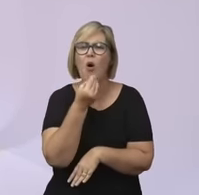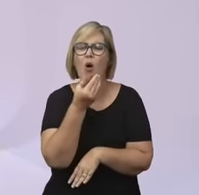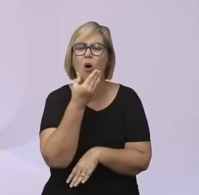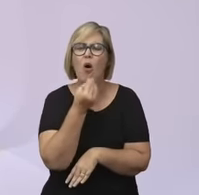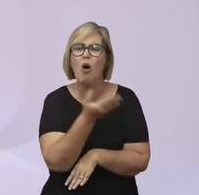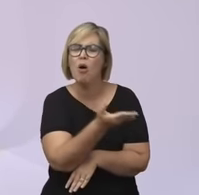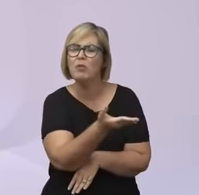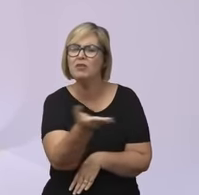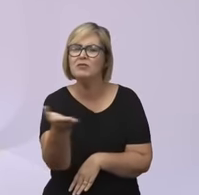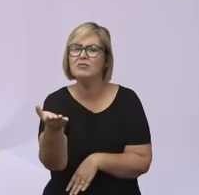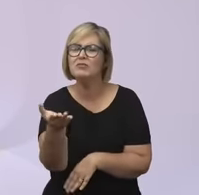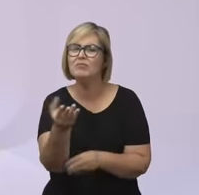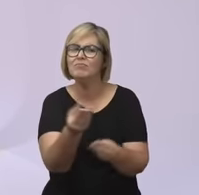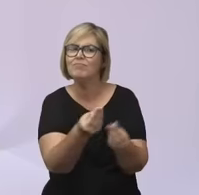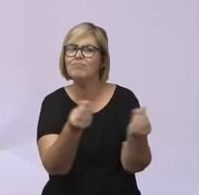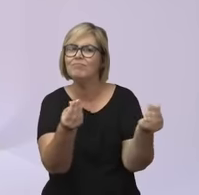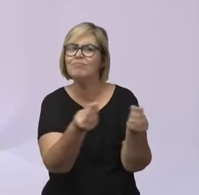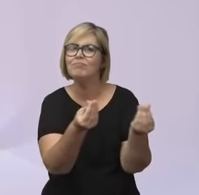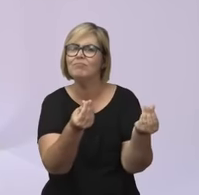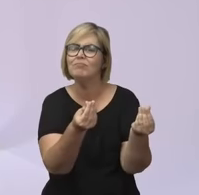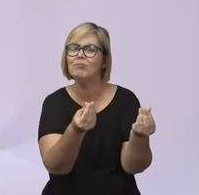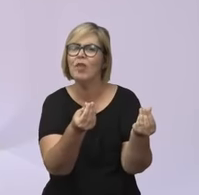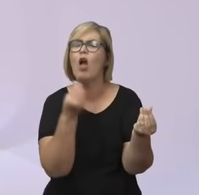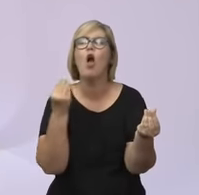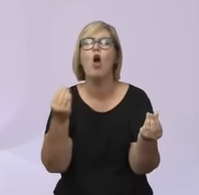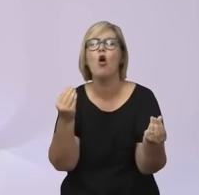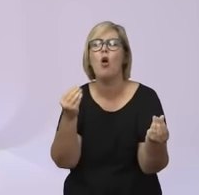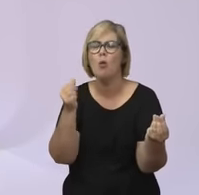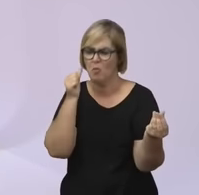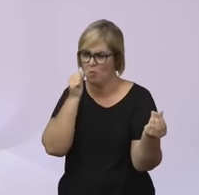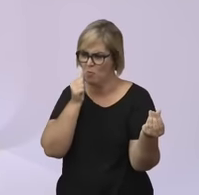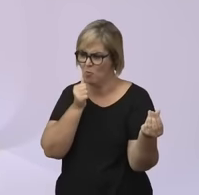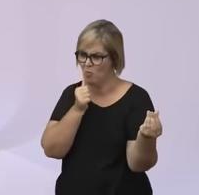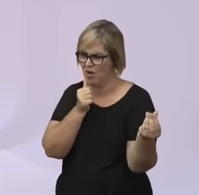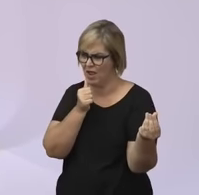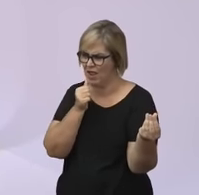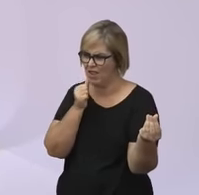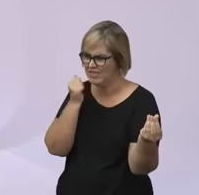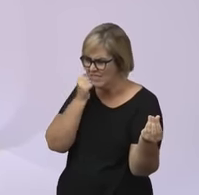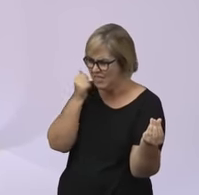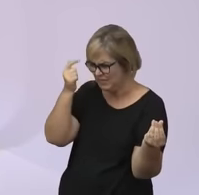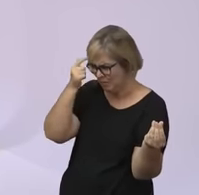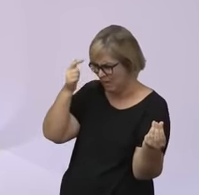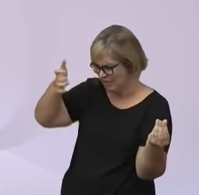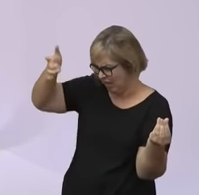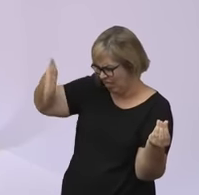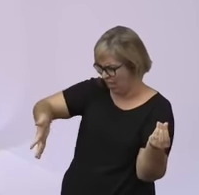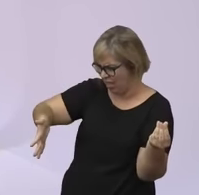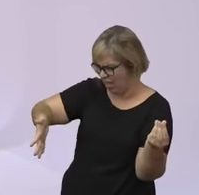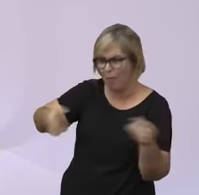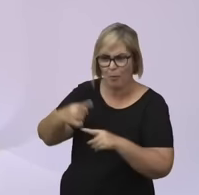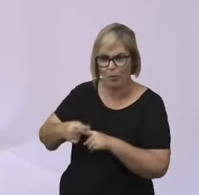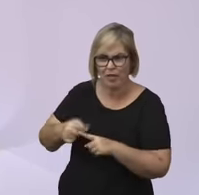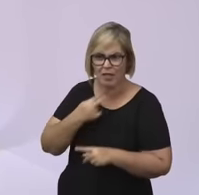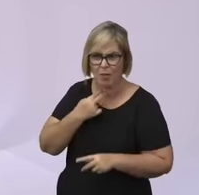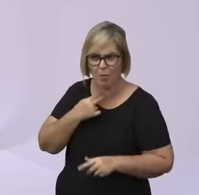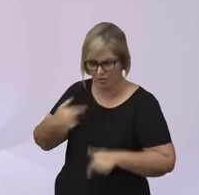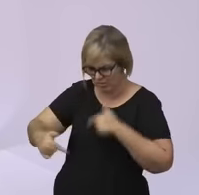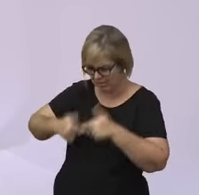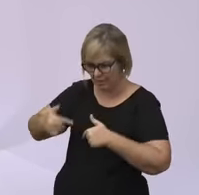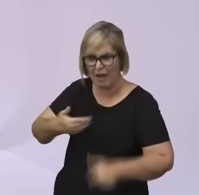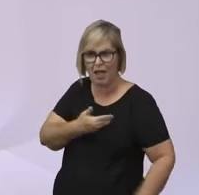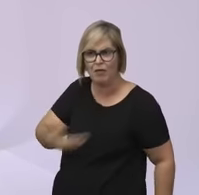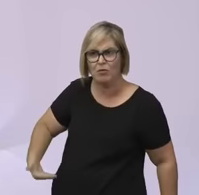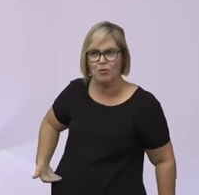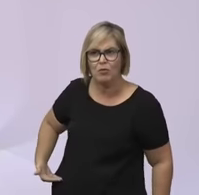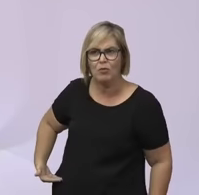Por que a ciência nos é inútil porque somos excluídas dos cargos públicos? E por que somos excluídas dos cargos